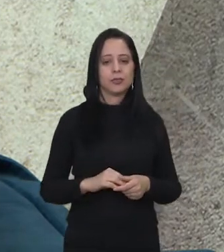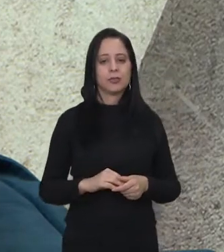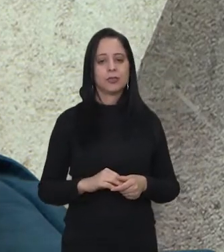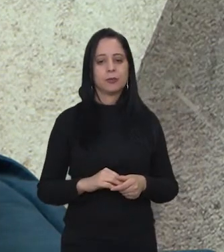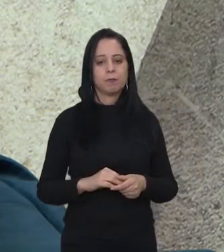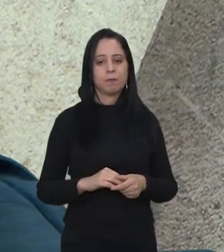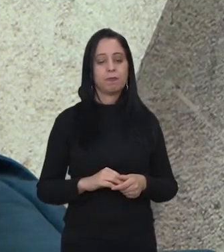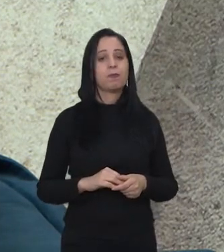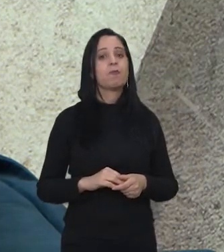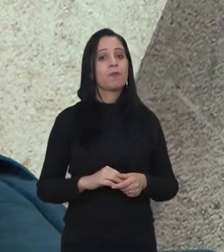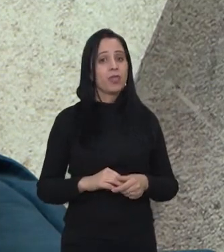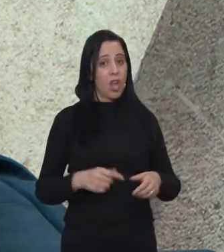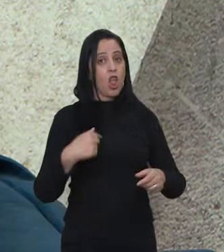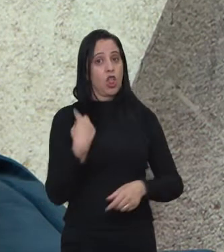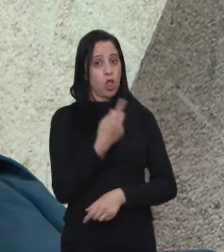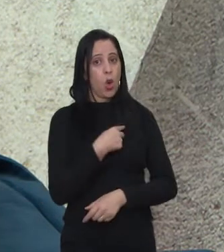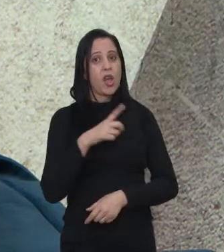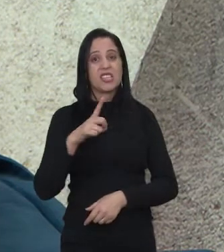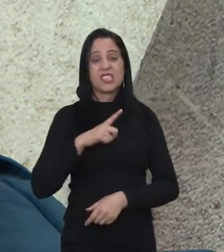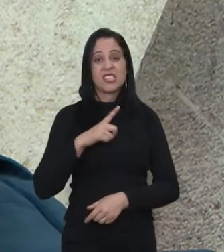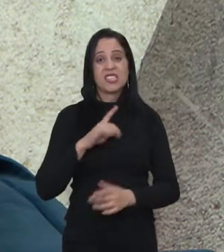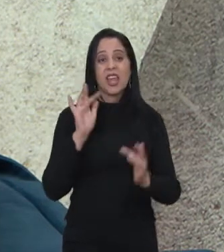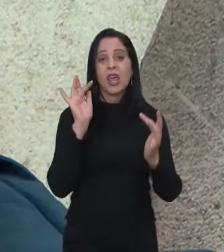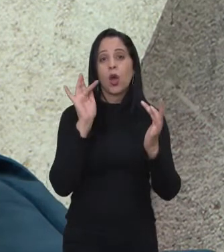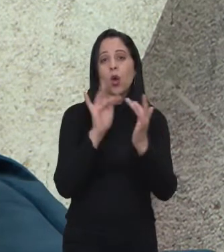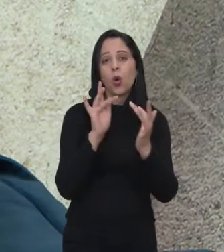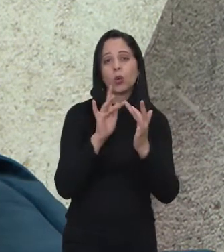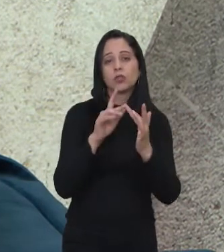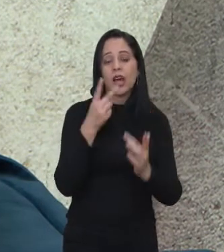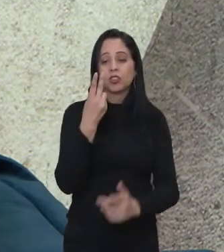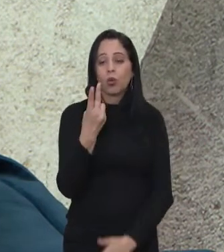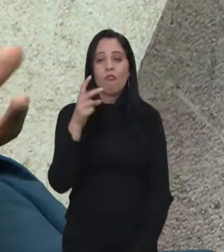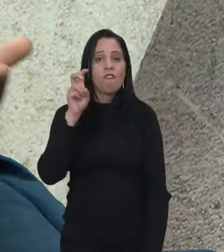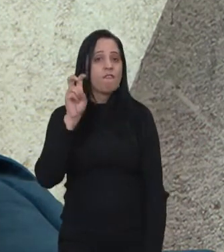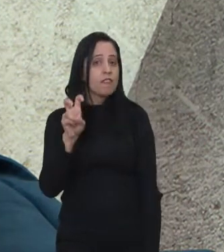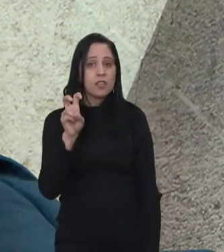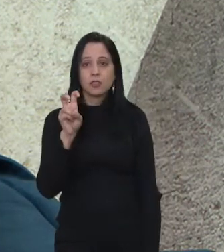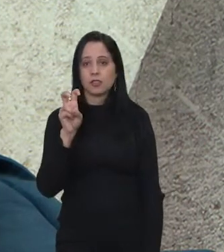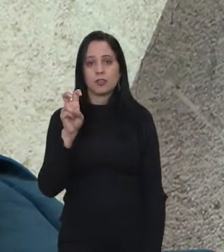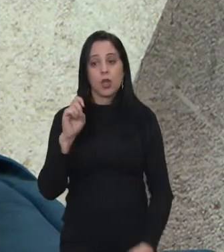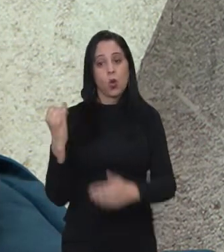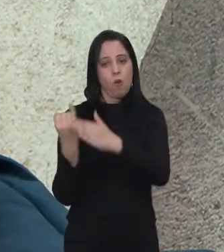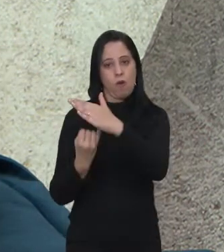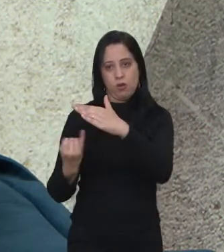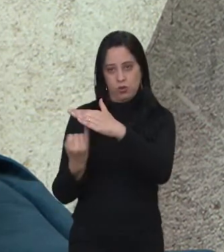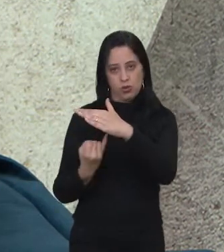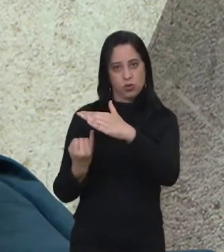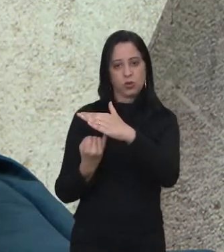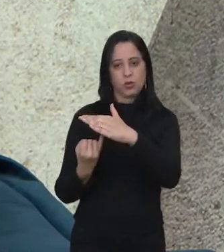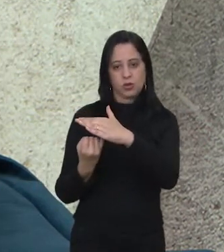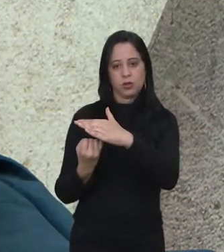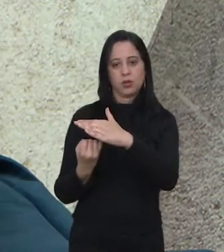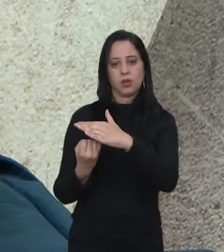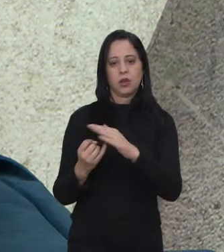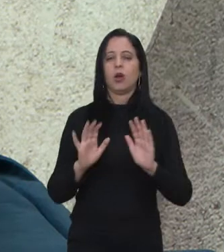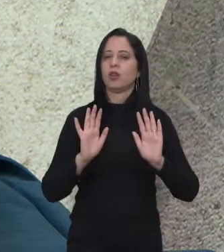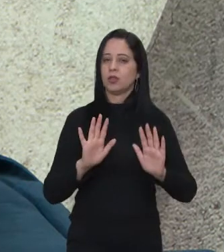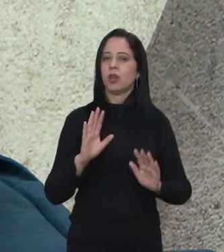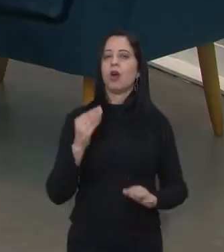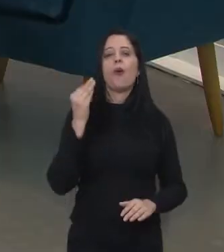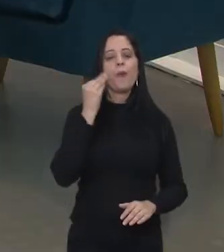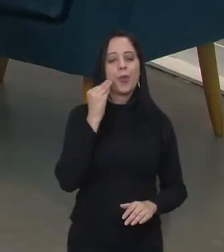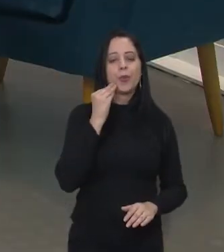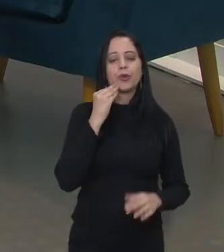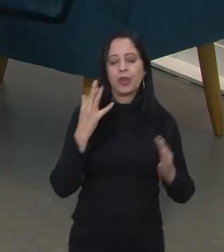com 25 fundos de Venture Capital, ou seja, recurso privado para acelerar esse desenvolvimento. Então, é uma